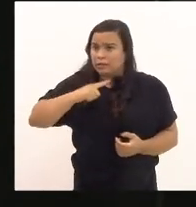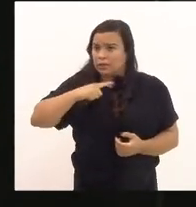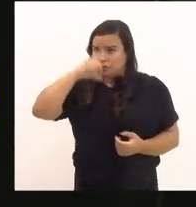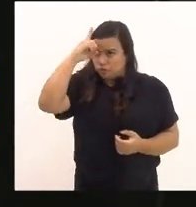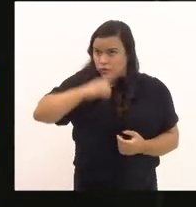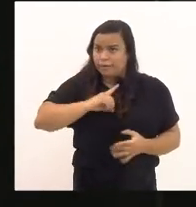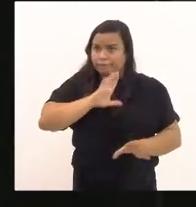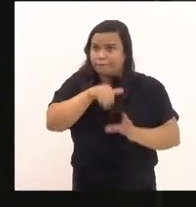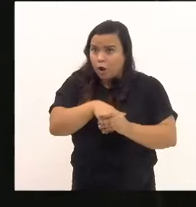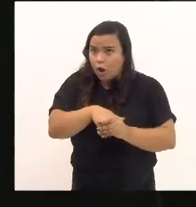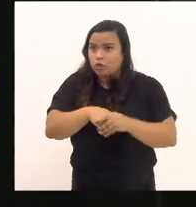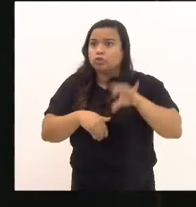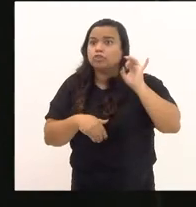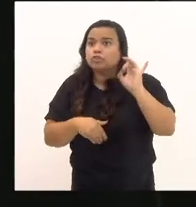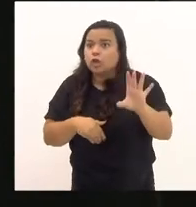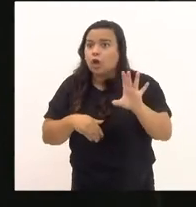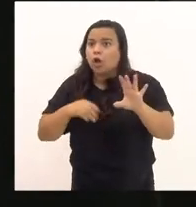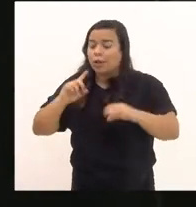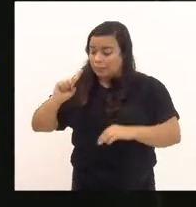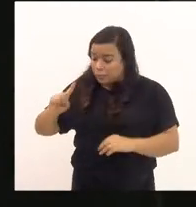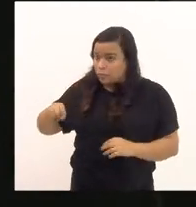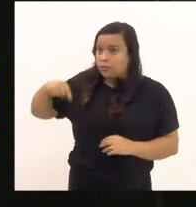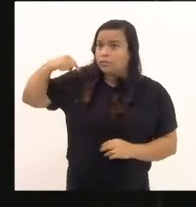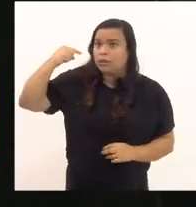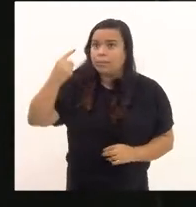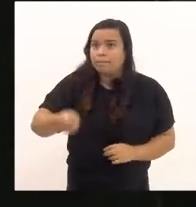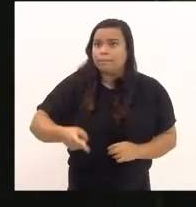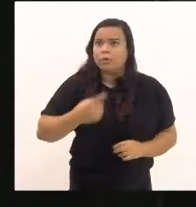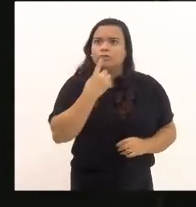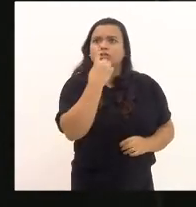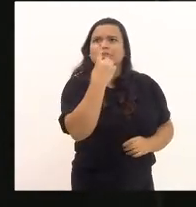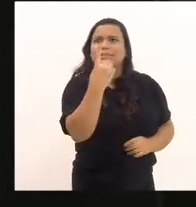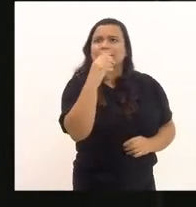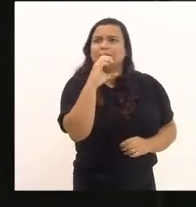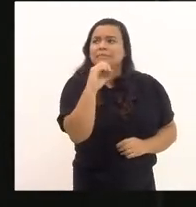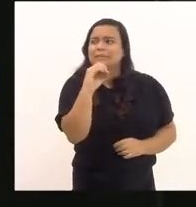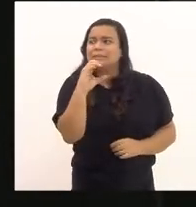votar depois de 100 anos que os homens já votavam,